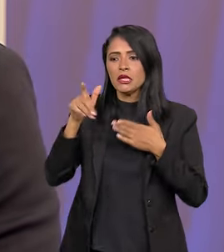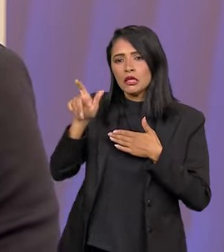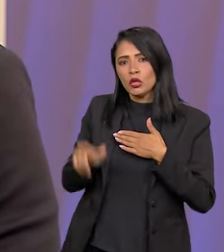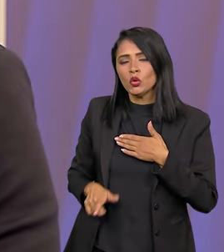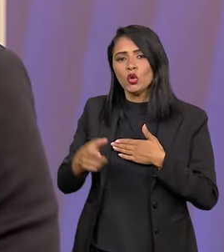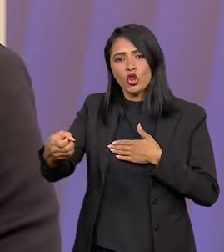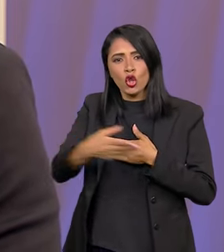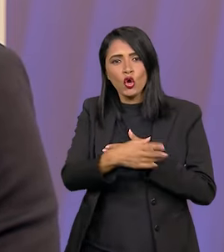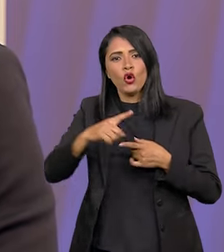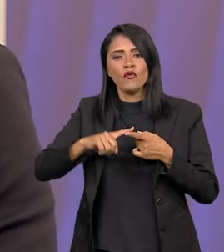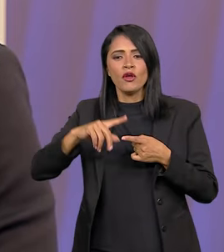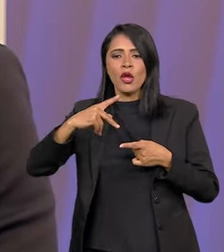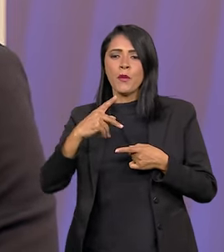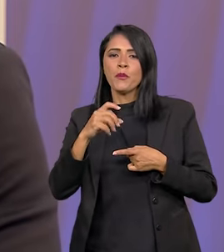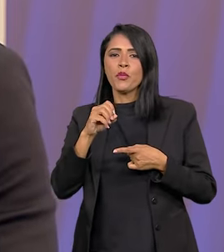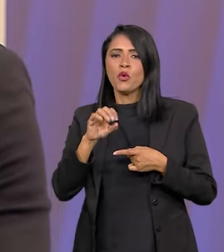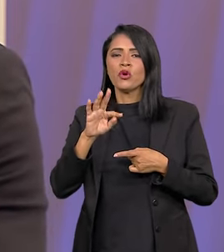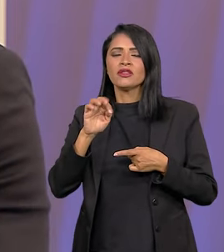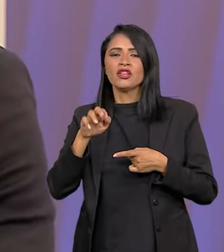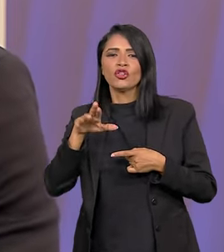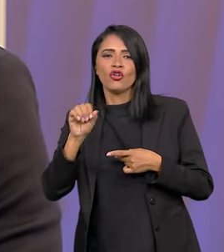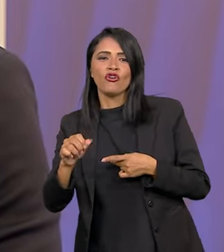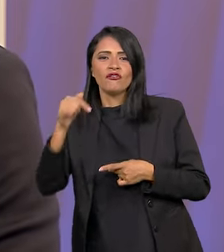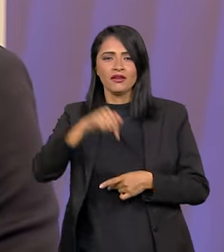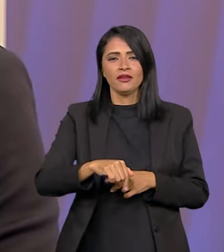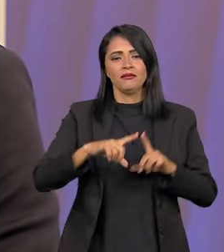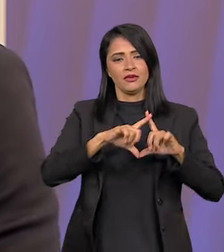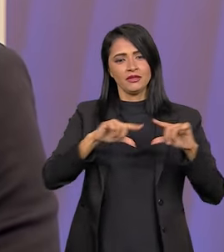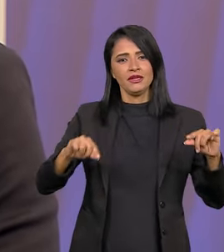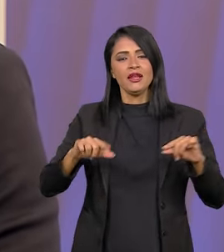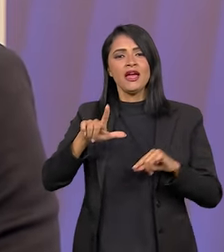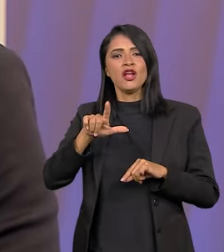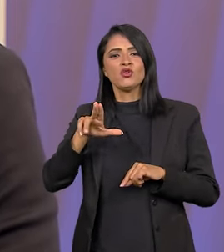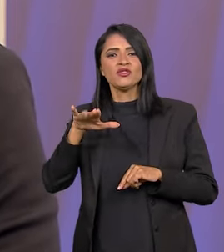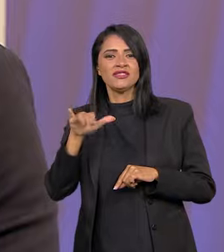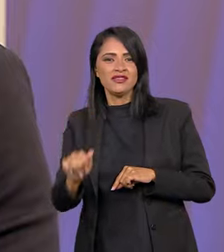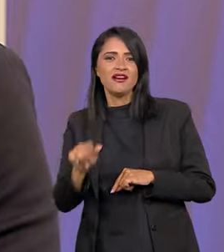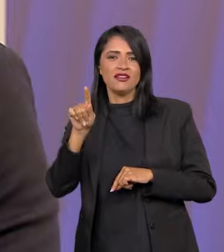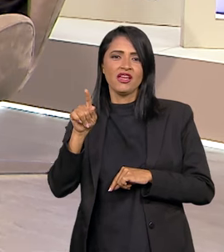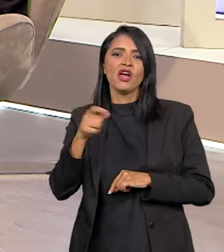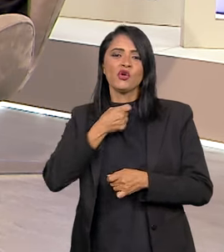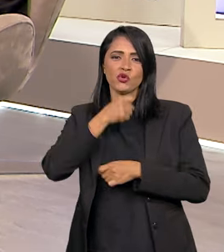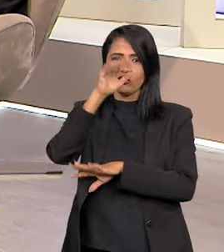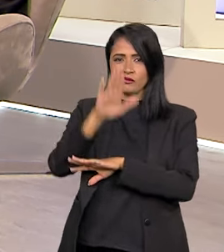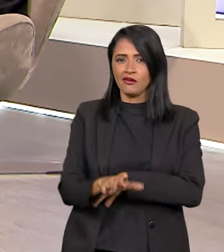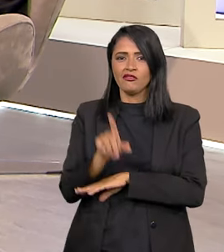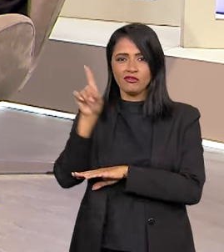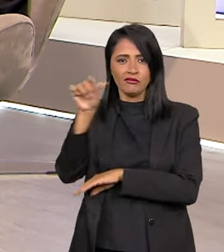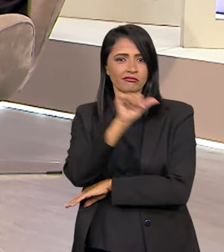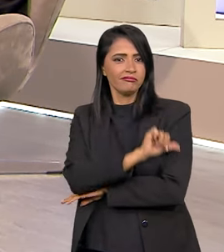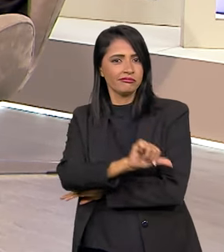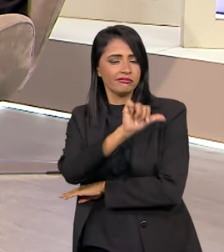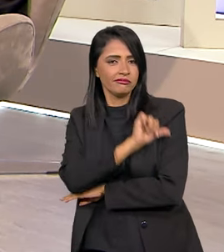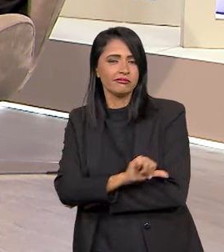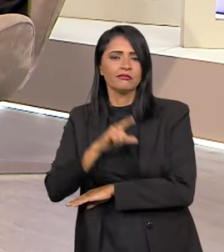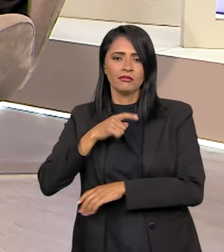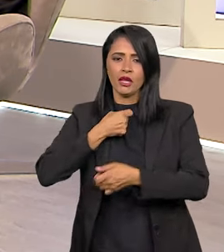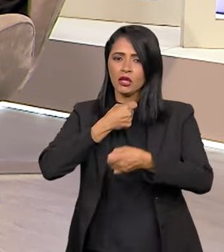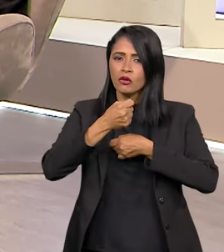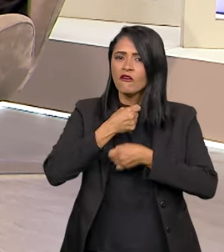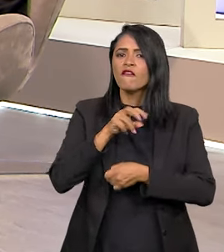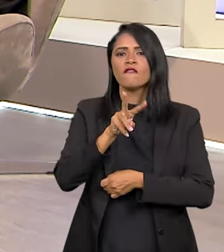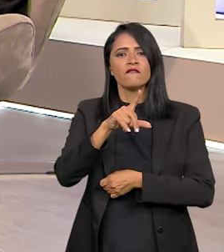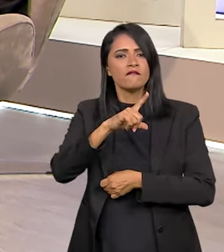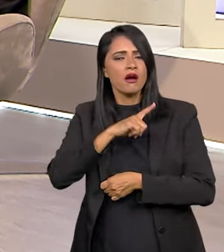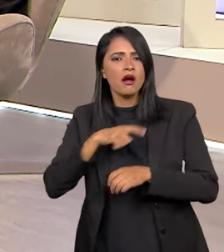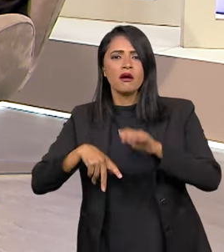apresentadores novos, tanto o Porta Nova aqui em Brasília, quanto a Luciana Barreto, que faz a tarde, o Jornal da Tarde, lá no Rio de Janeiro. Então,